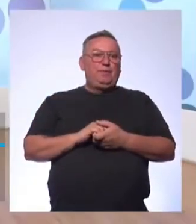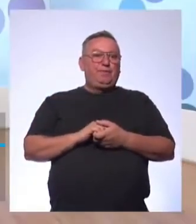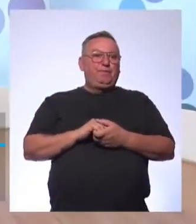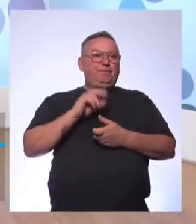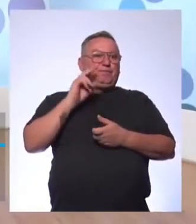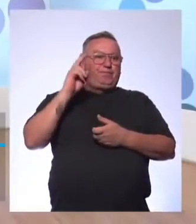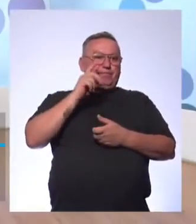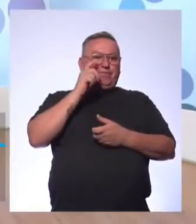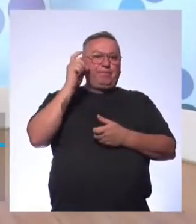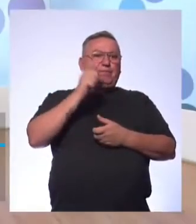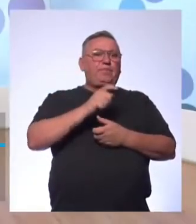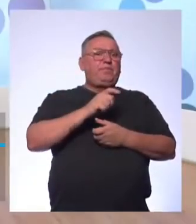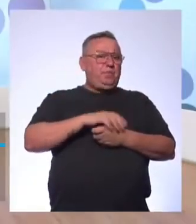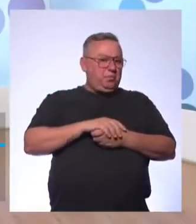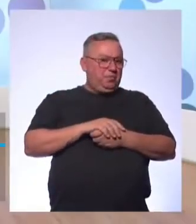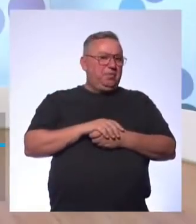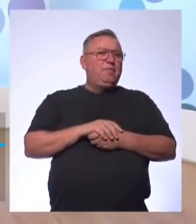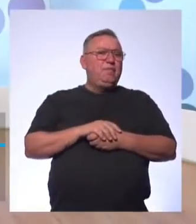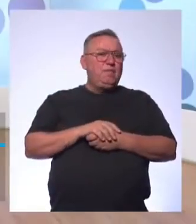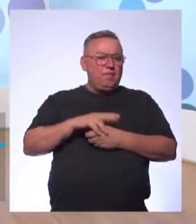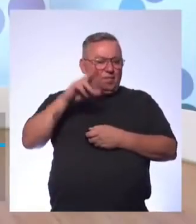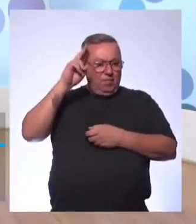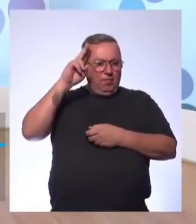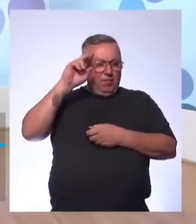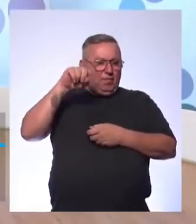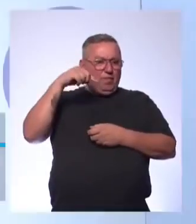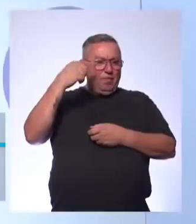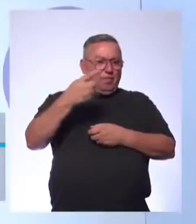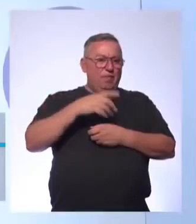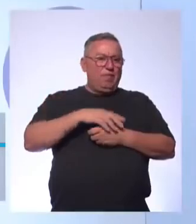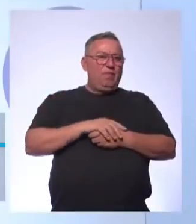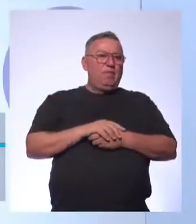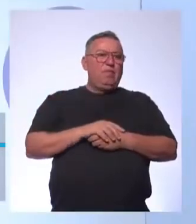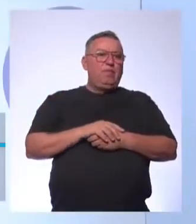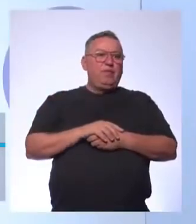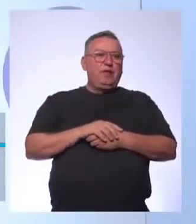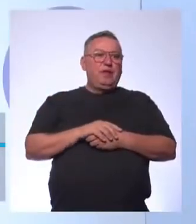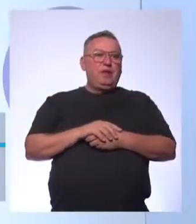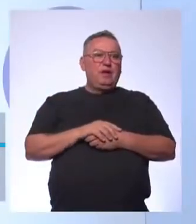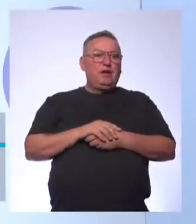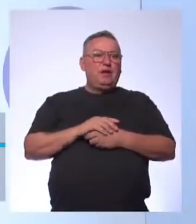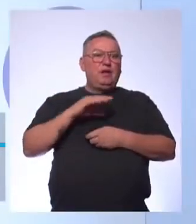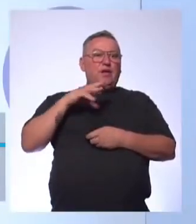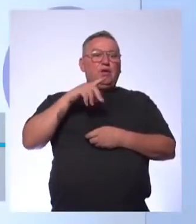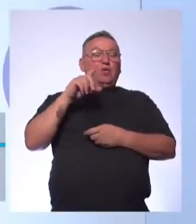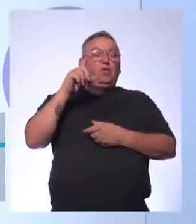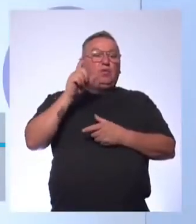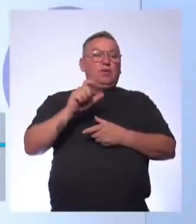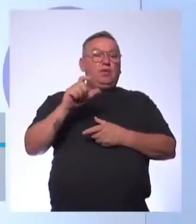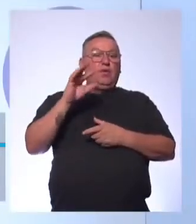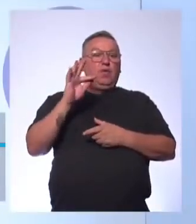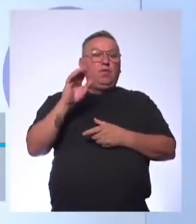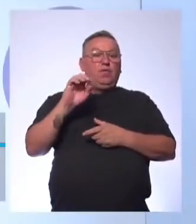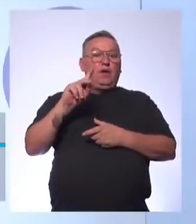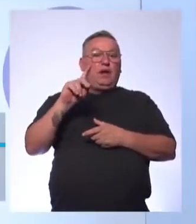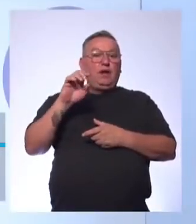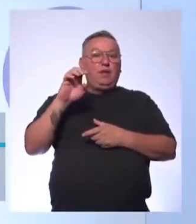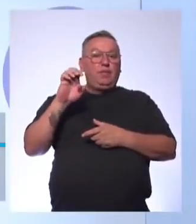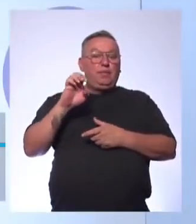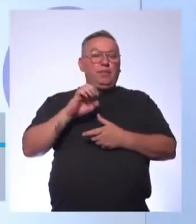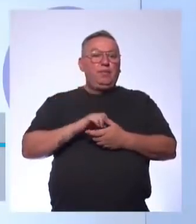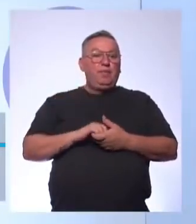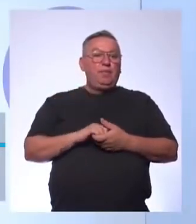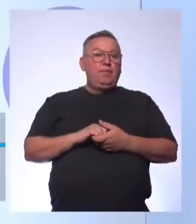de levar uma bronca do Ed, gente Tá, eu vou lembrar de falar na próxima Senão eles esquecem Então, eu vou falar quem colocou todas de uma vez Aqui, ó O Felipe Ele